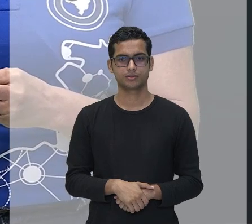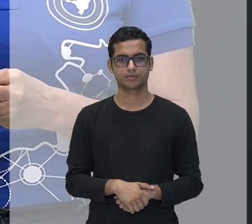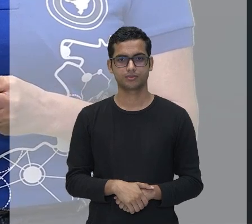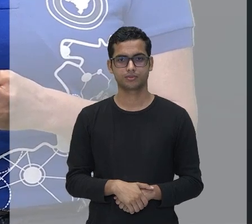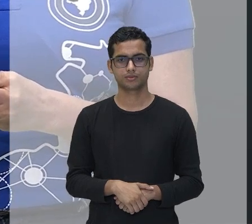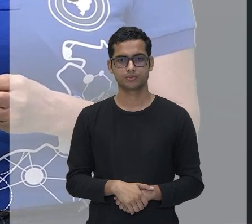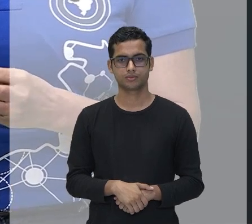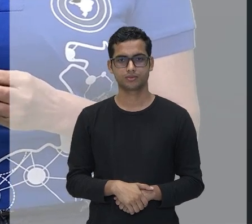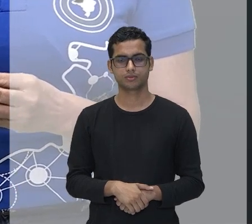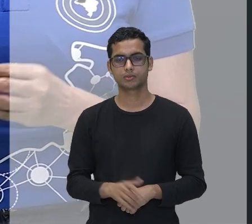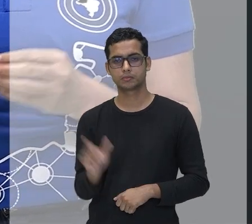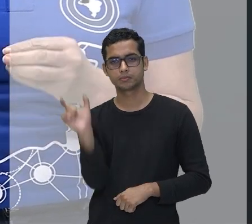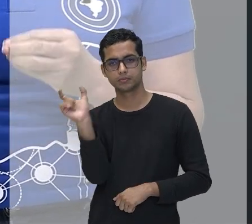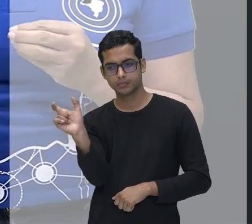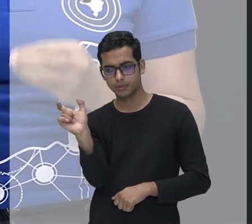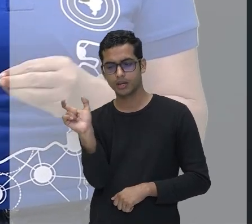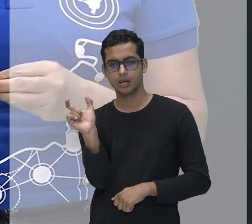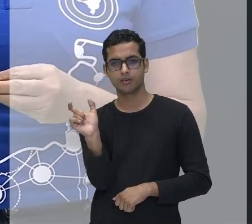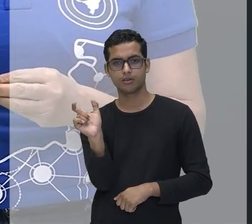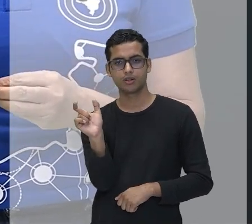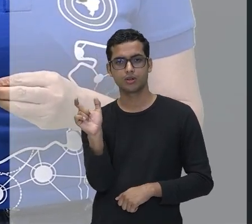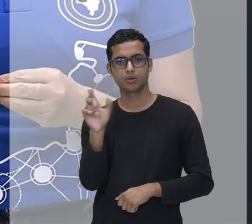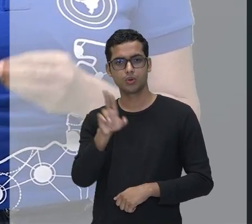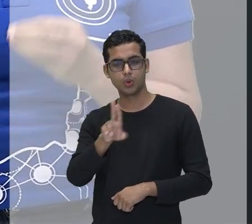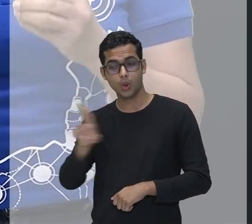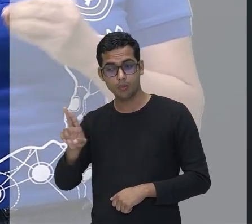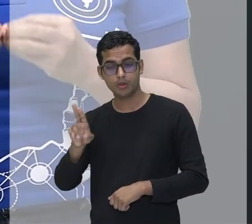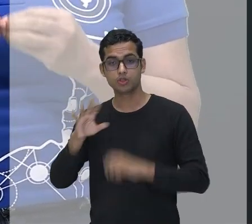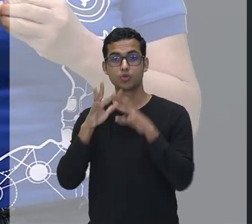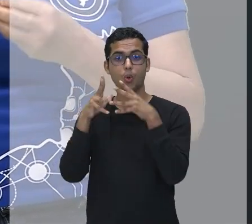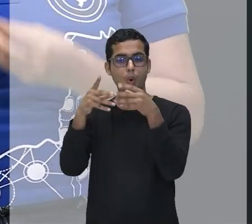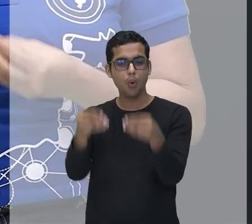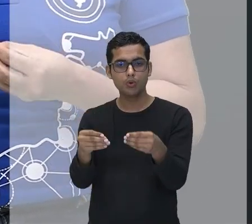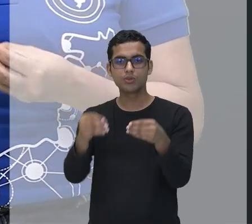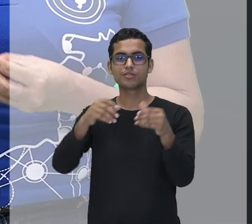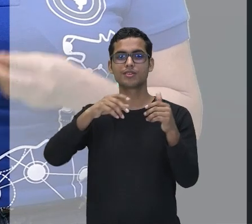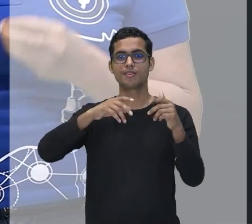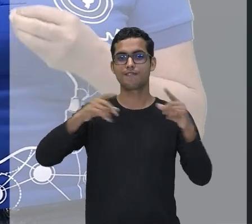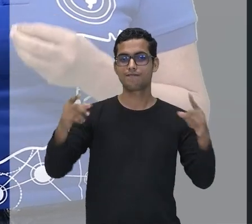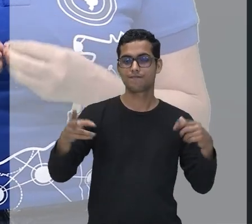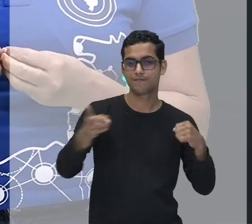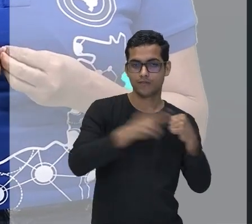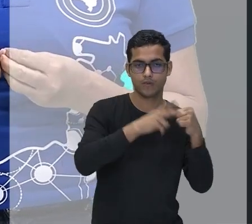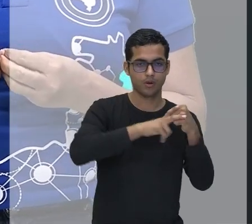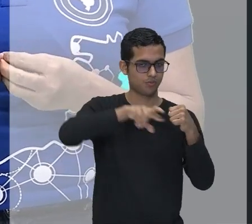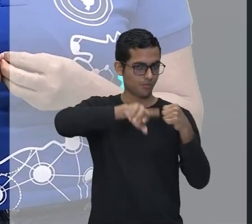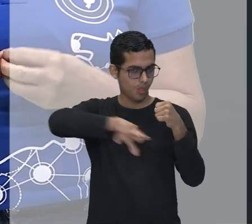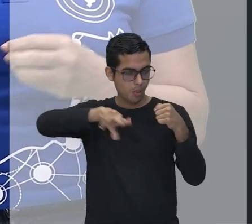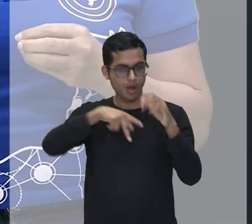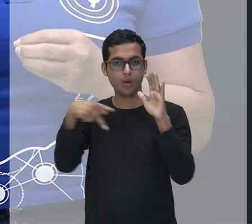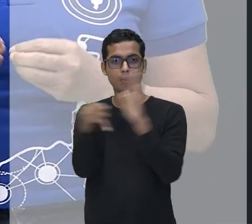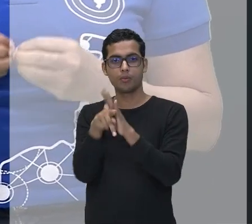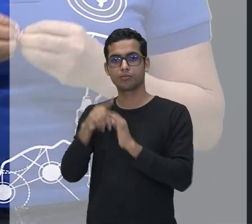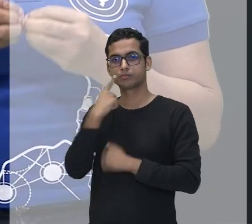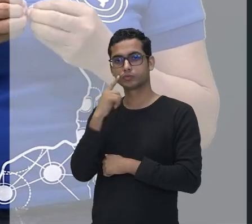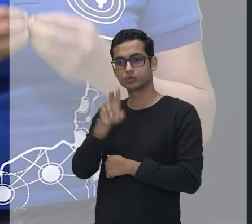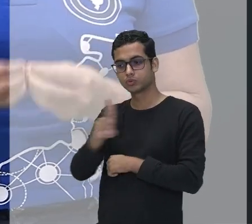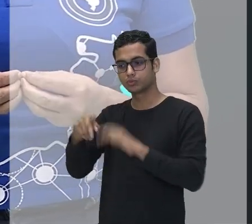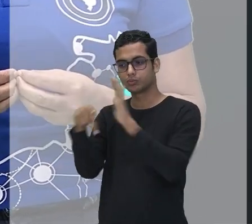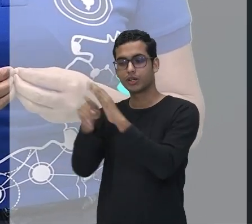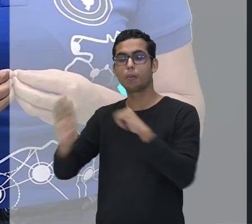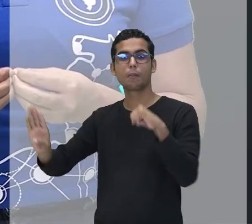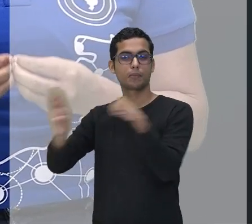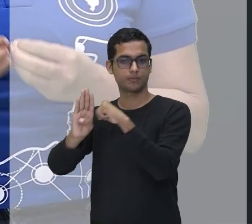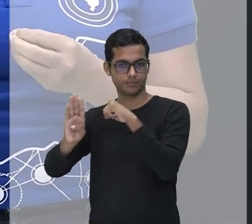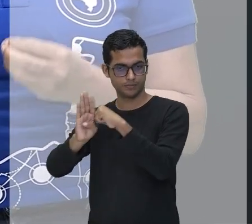verbo, na gramática, nós chamamos de nome. Se esse nome, que é o substantivo, ele é